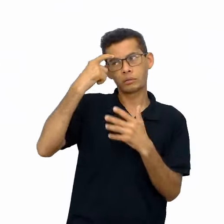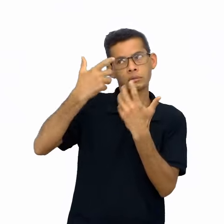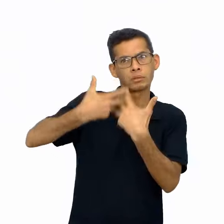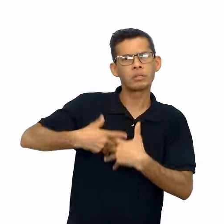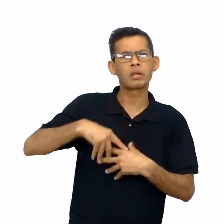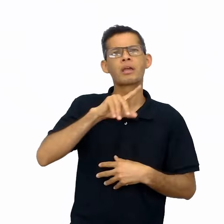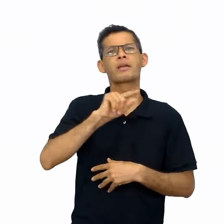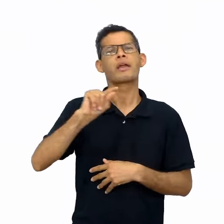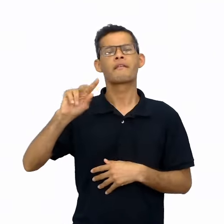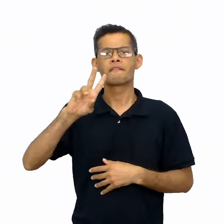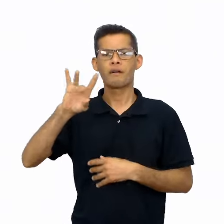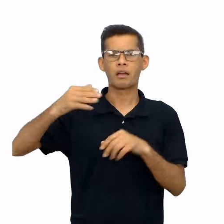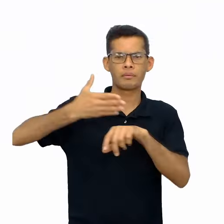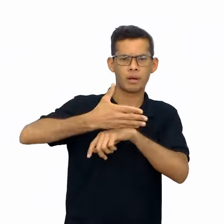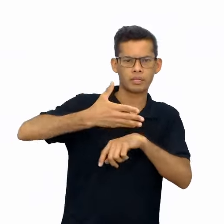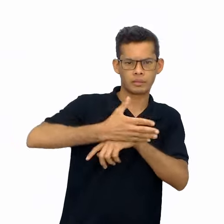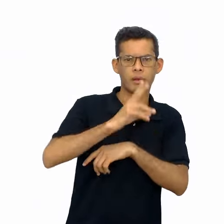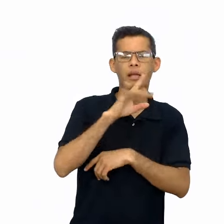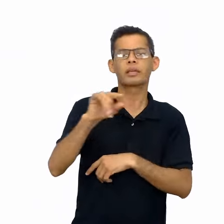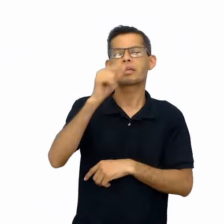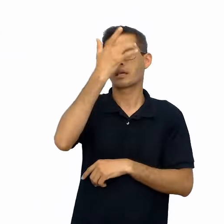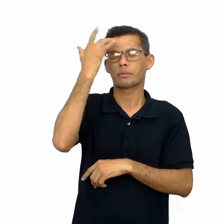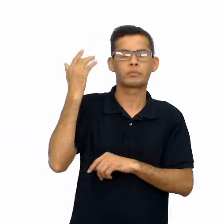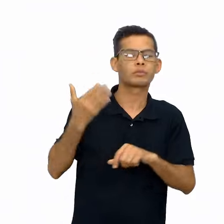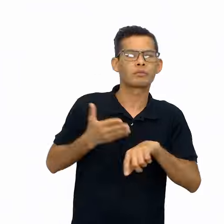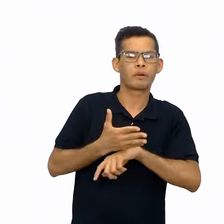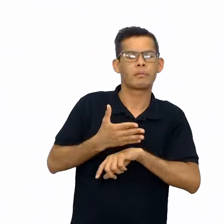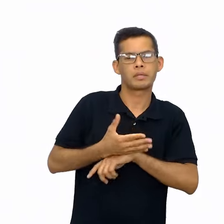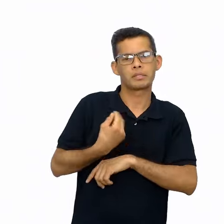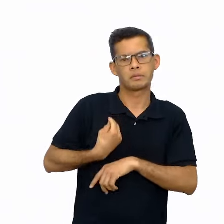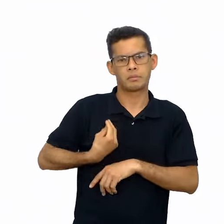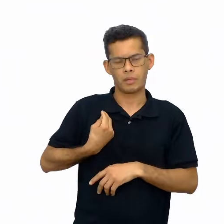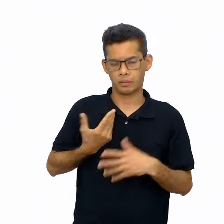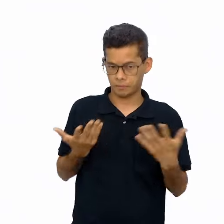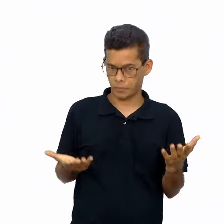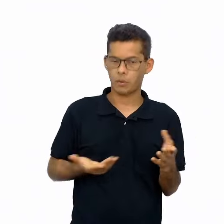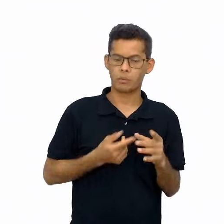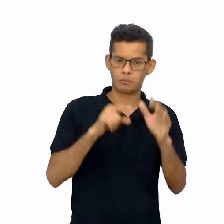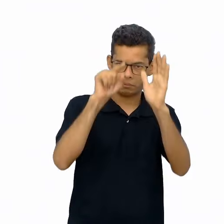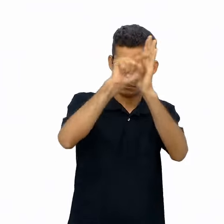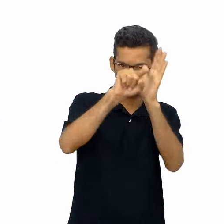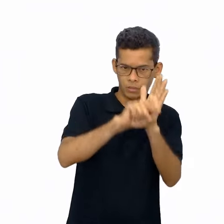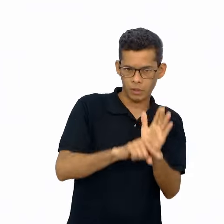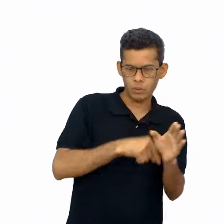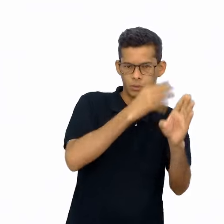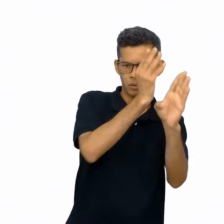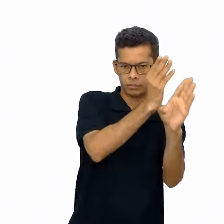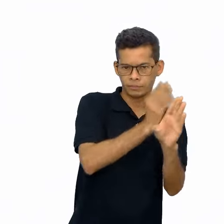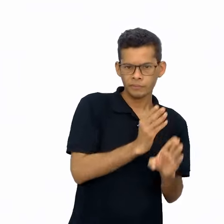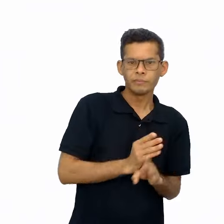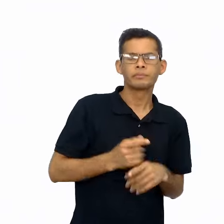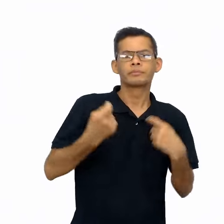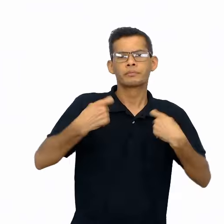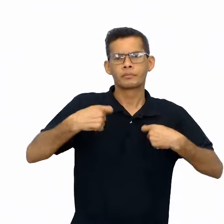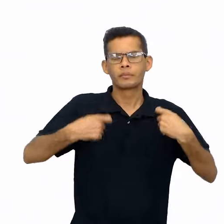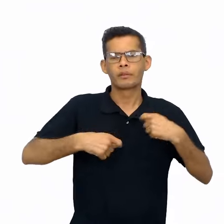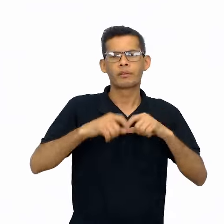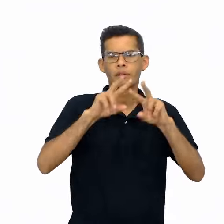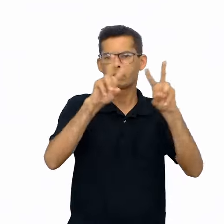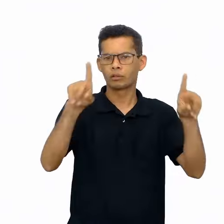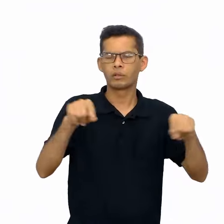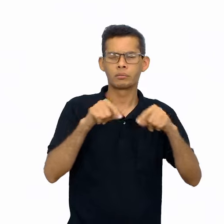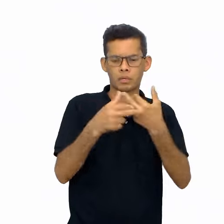participará do jogo, ou seja, o interlocutor. As adivinhas precisariam se referir aos elementos